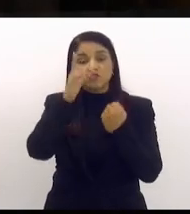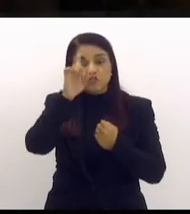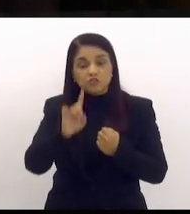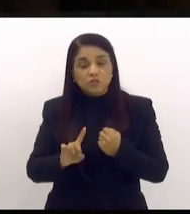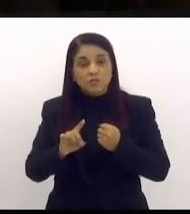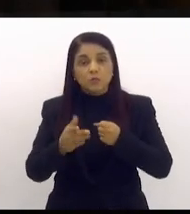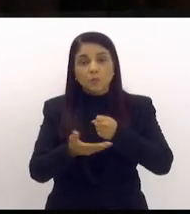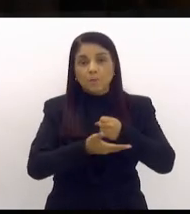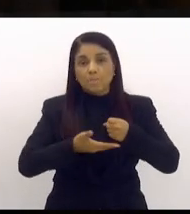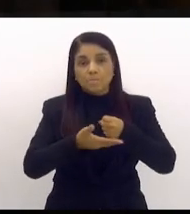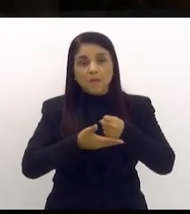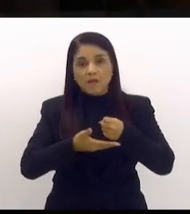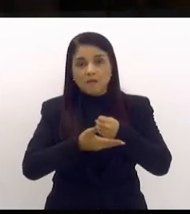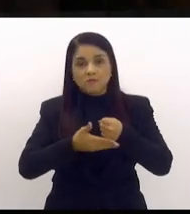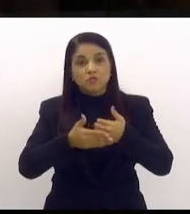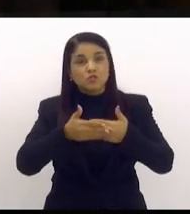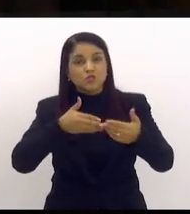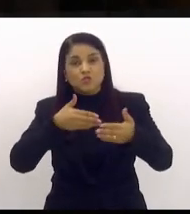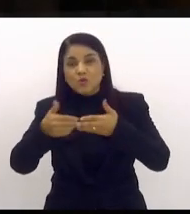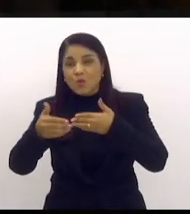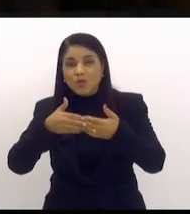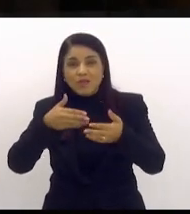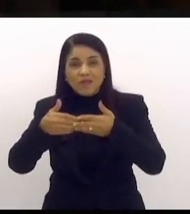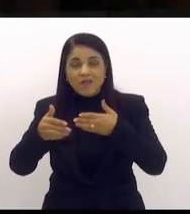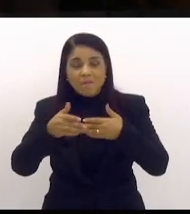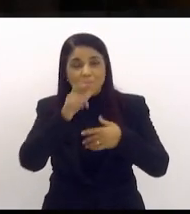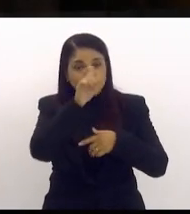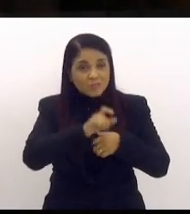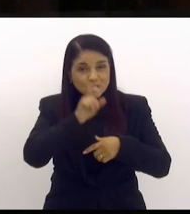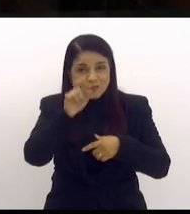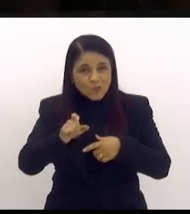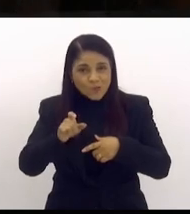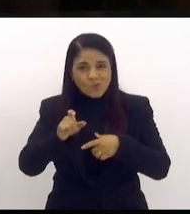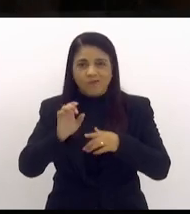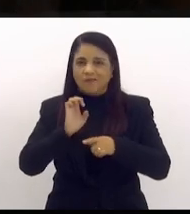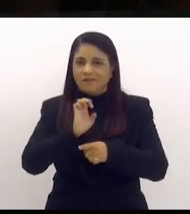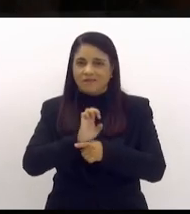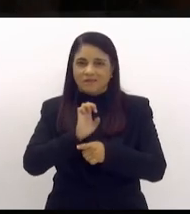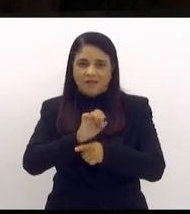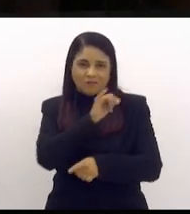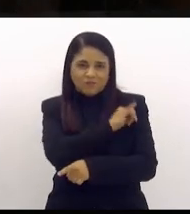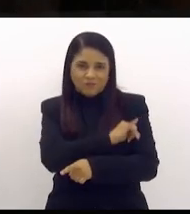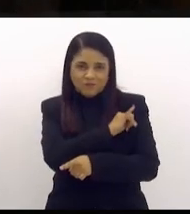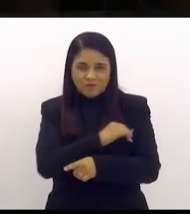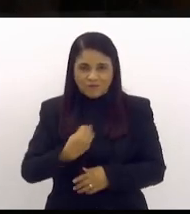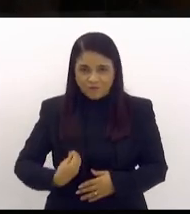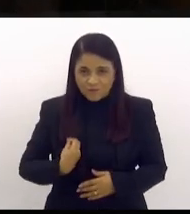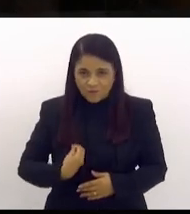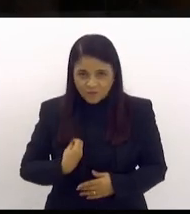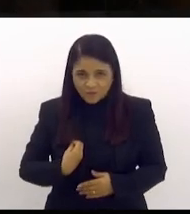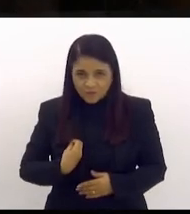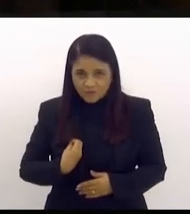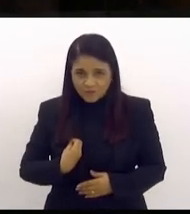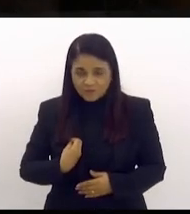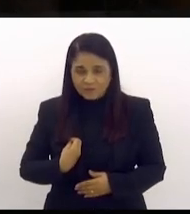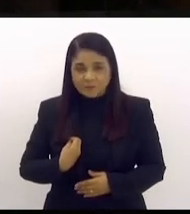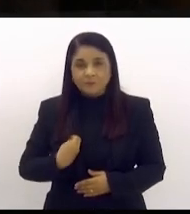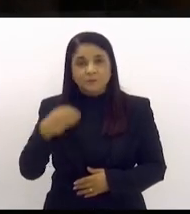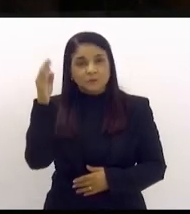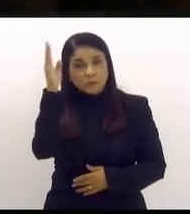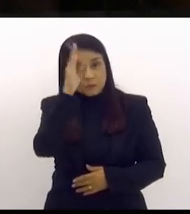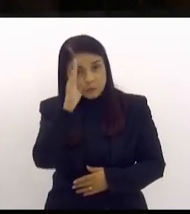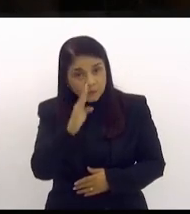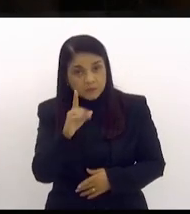de qualquer pessoa que viva no nosso Estado, que viva, evidentemente, no nosso país.